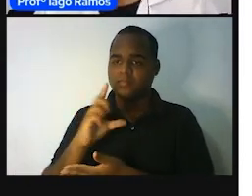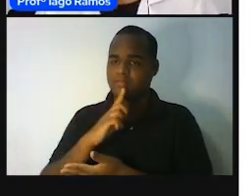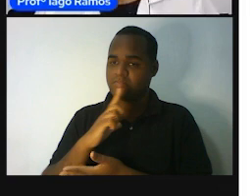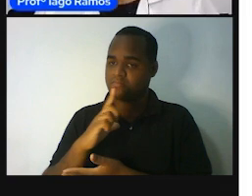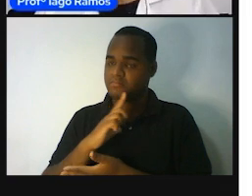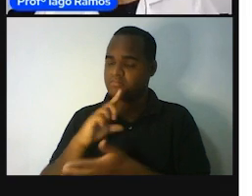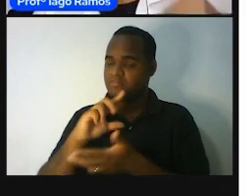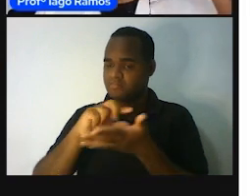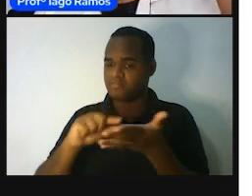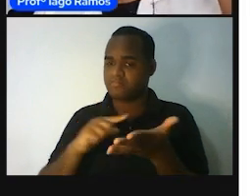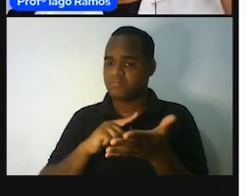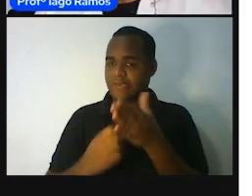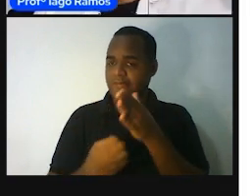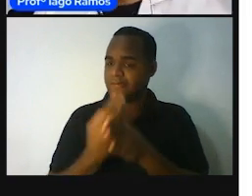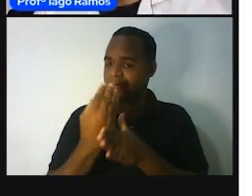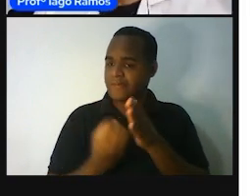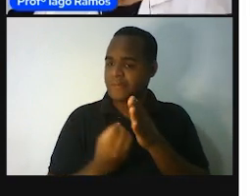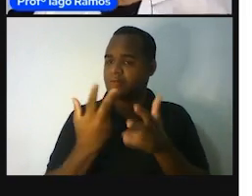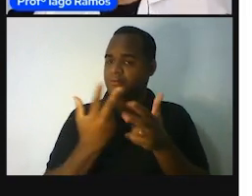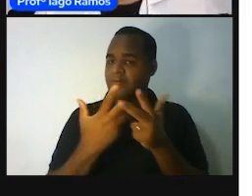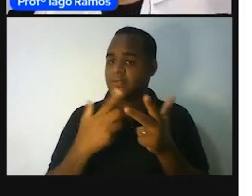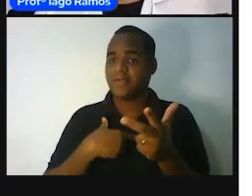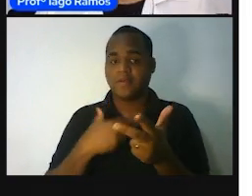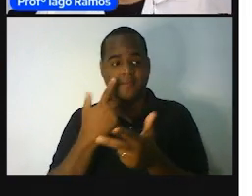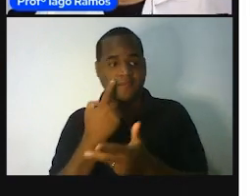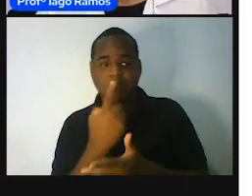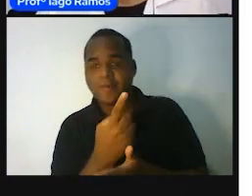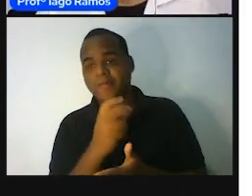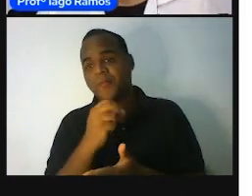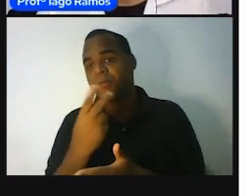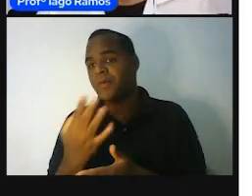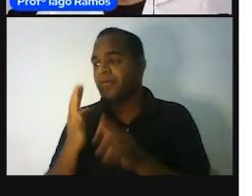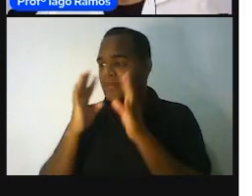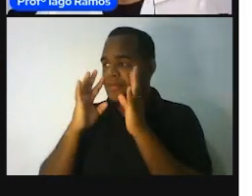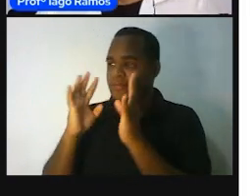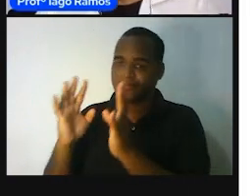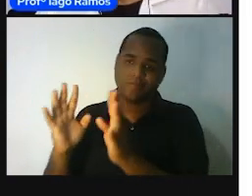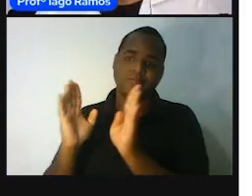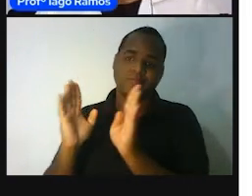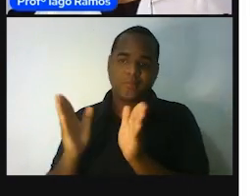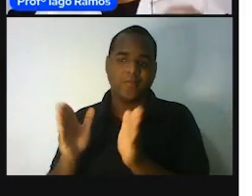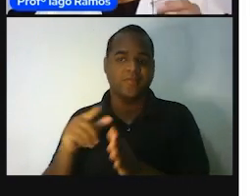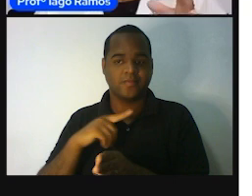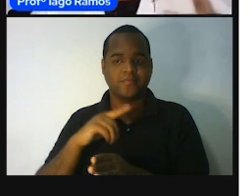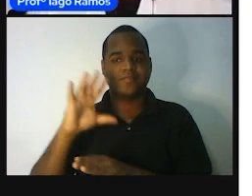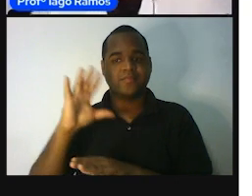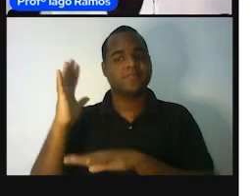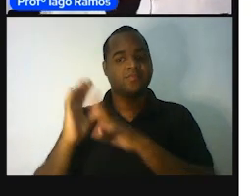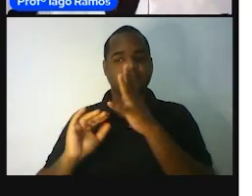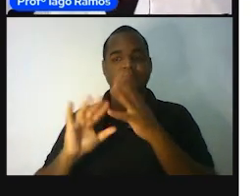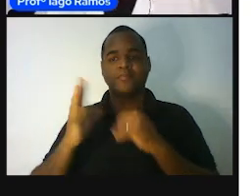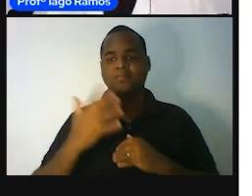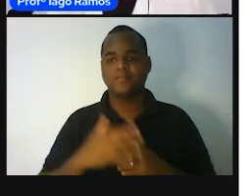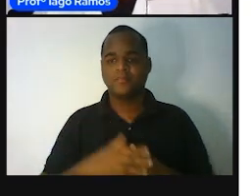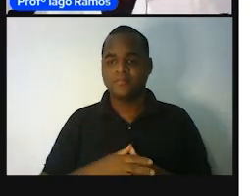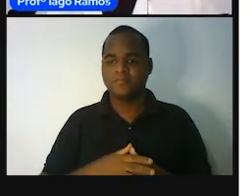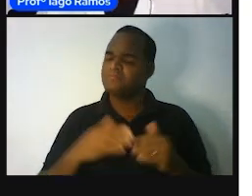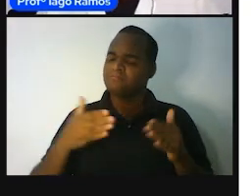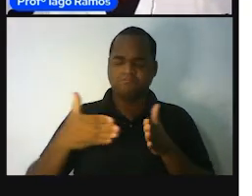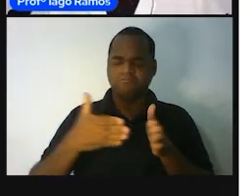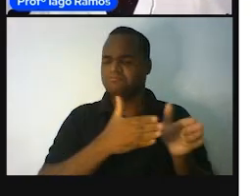essas coisas parecerem aqui porque você já viu em um rio ao vivo em algum lugar. Certo? Então, uma estrada,